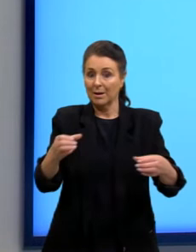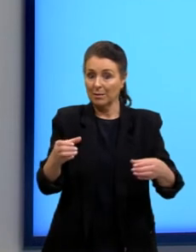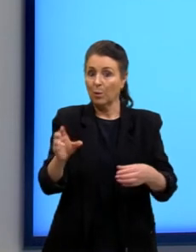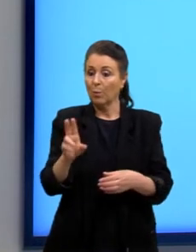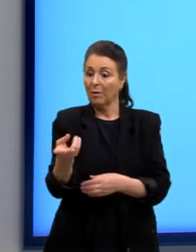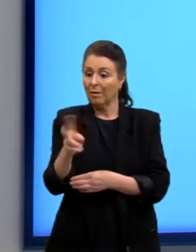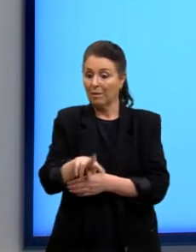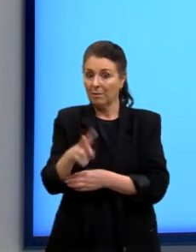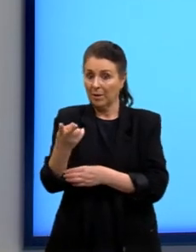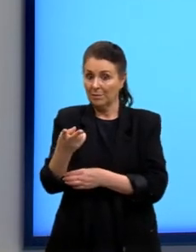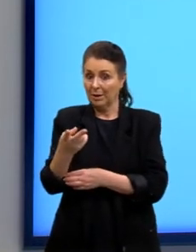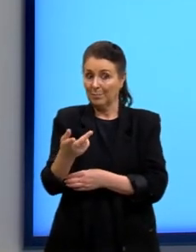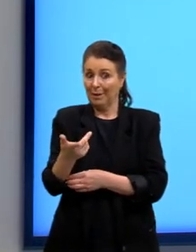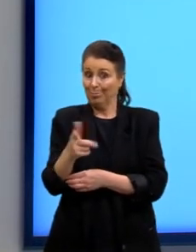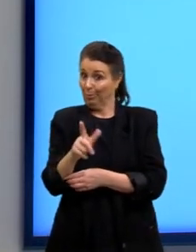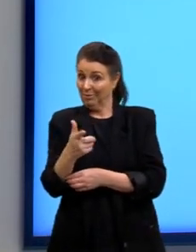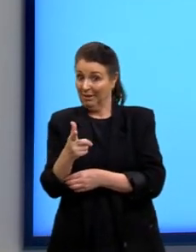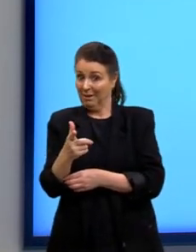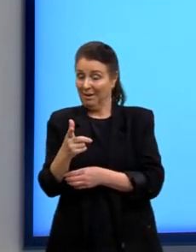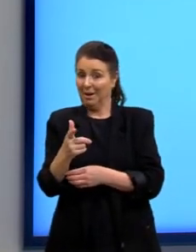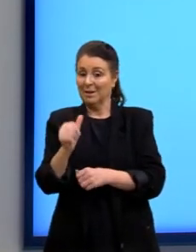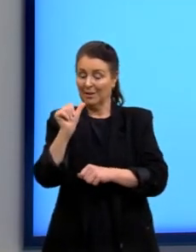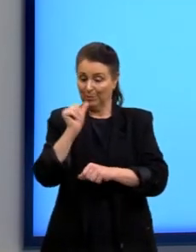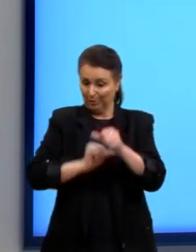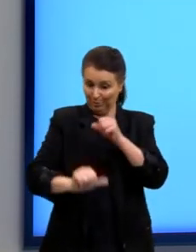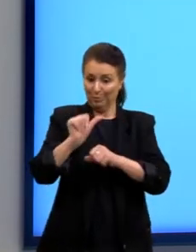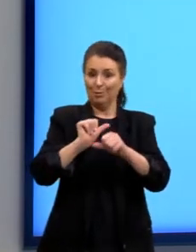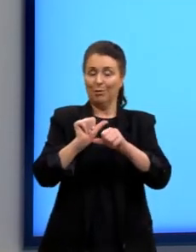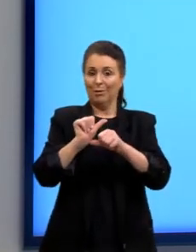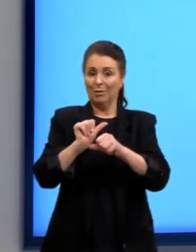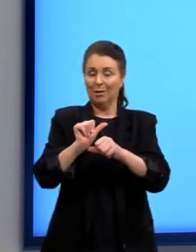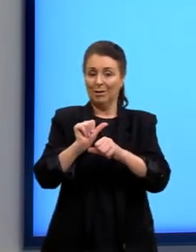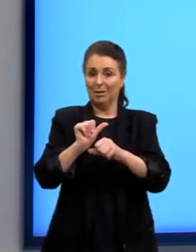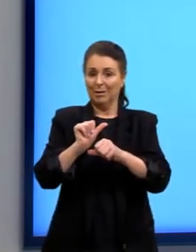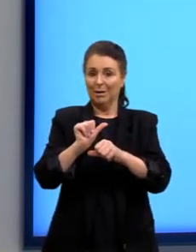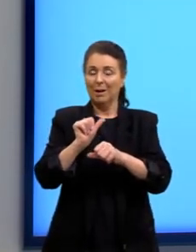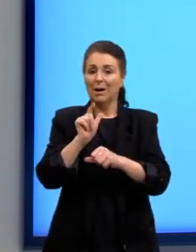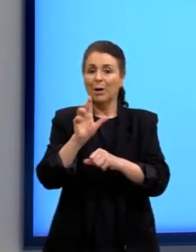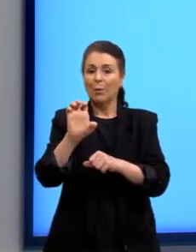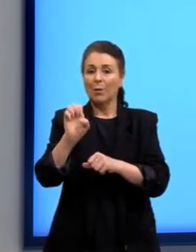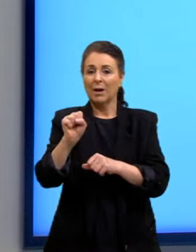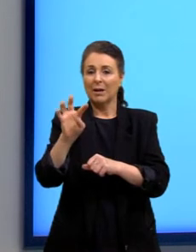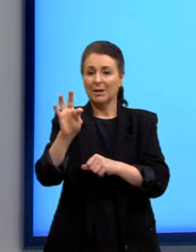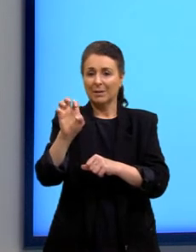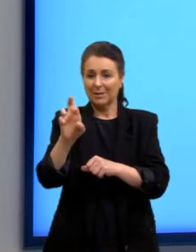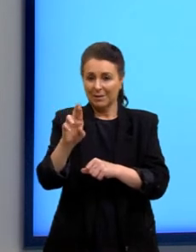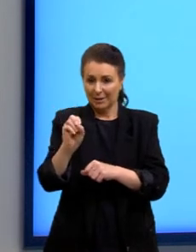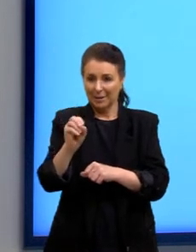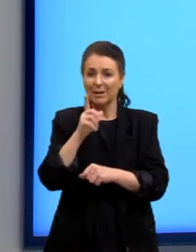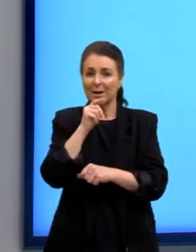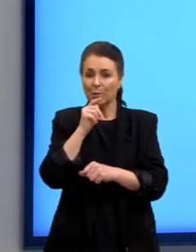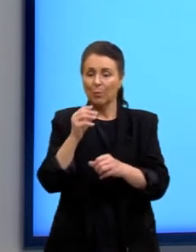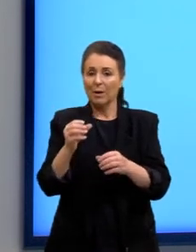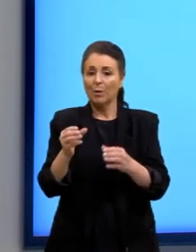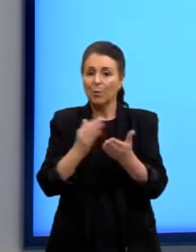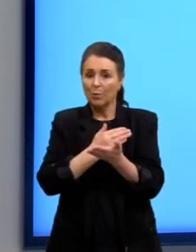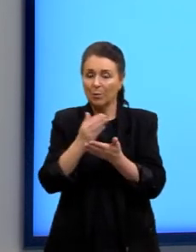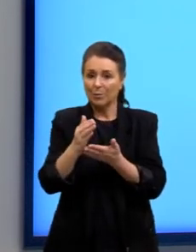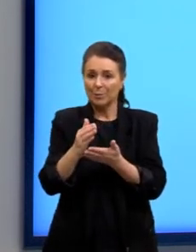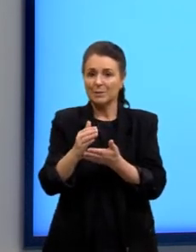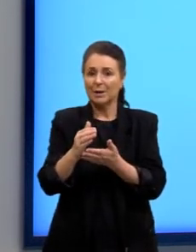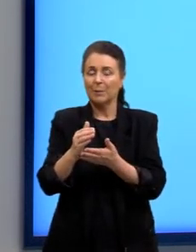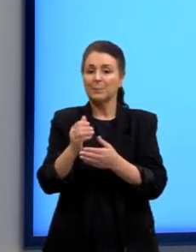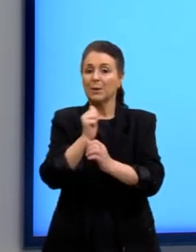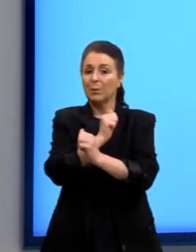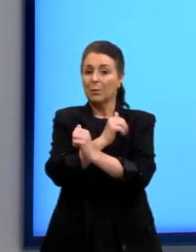ocorra, para a gente que não tem essa ocorrência de ester e água formar ácido e álcool, é necessário a gente